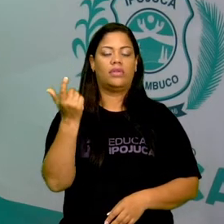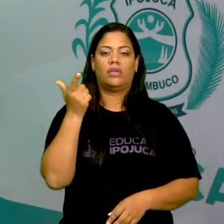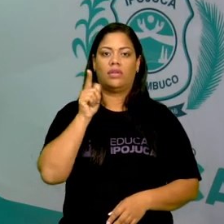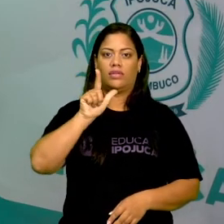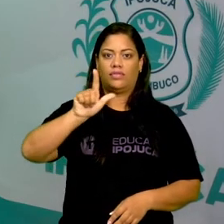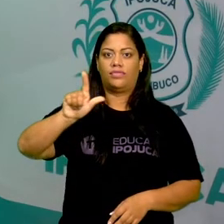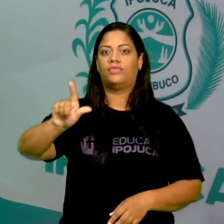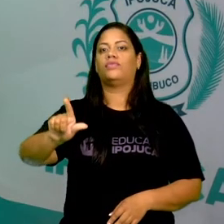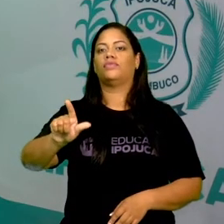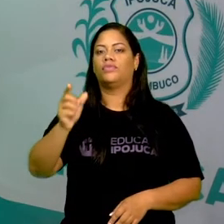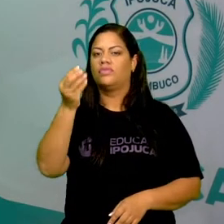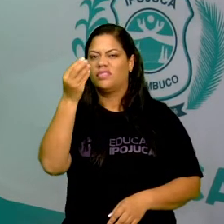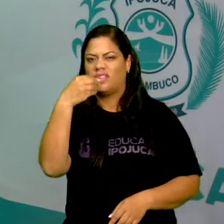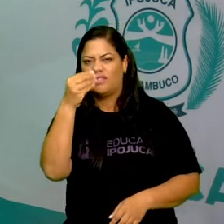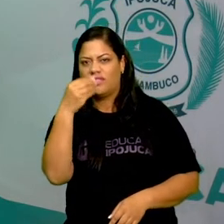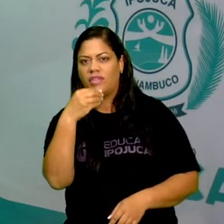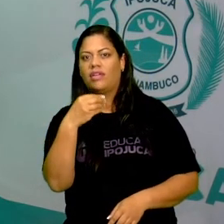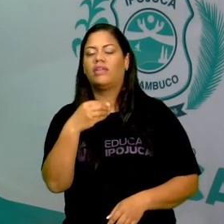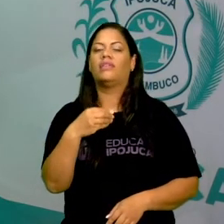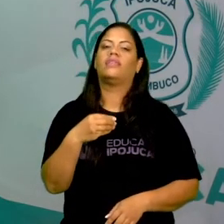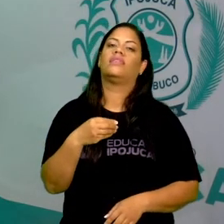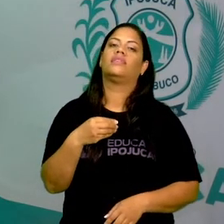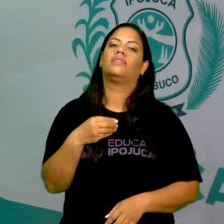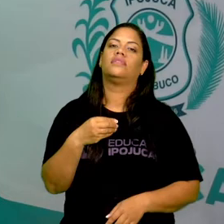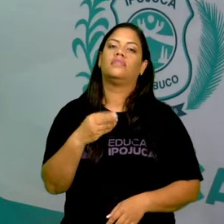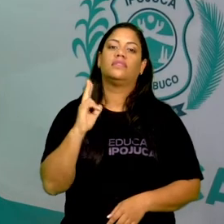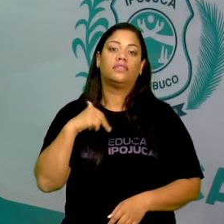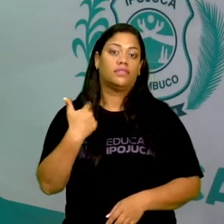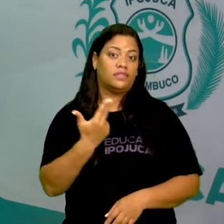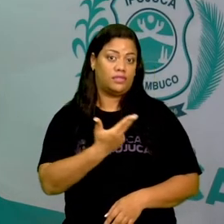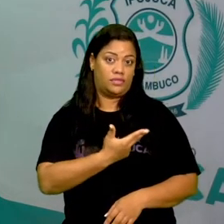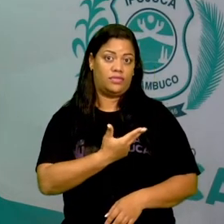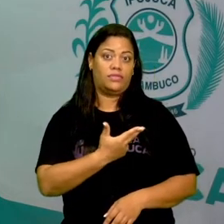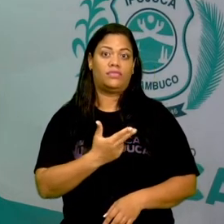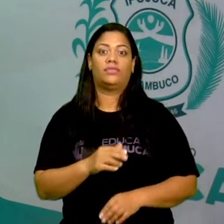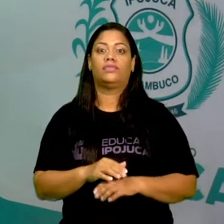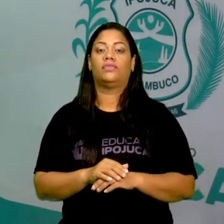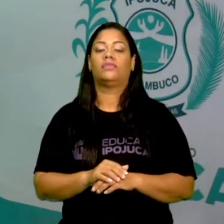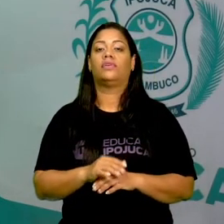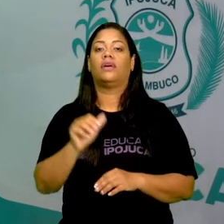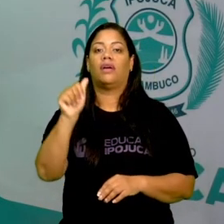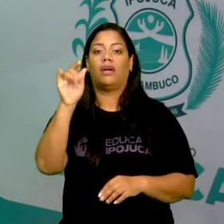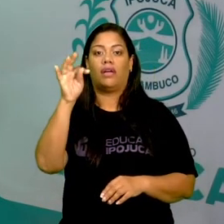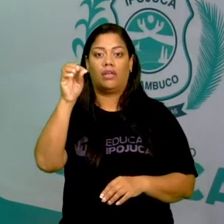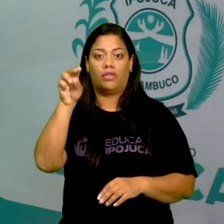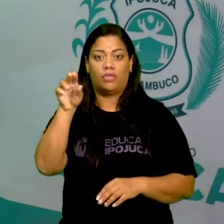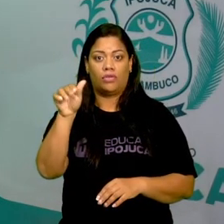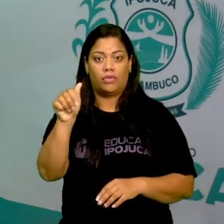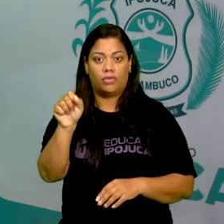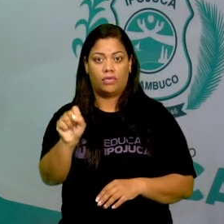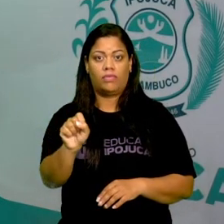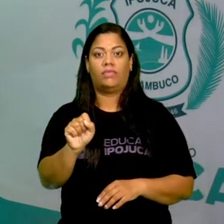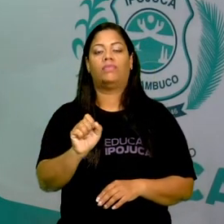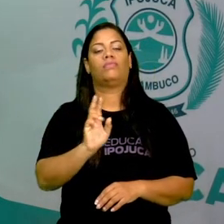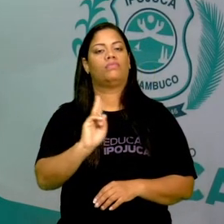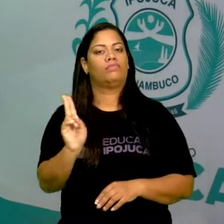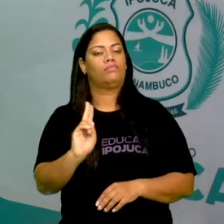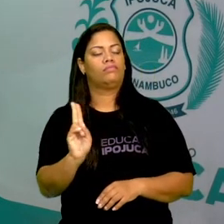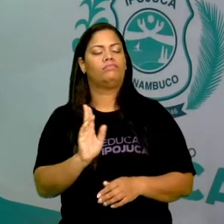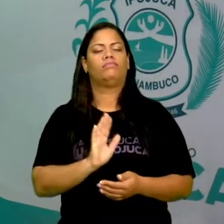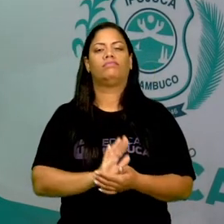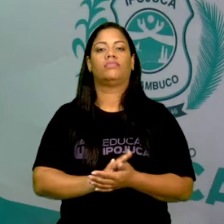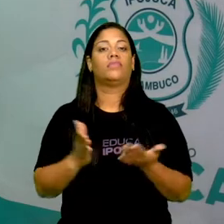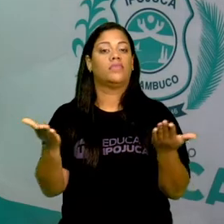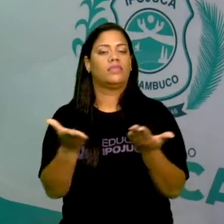ser as mais fracas, nas quais a gente chama de átomas. Certo? E aí